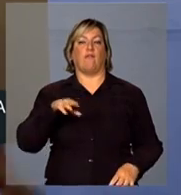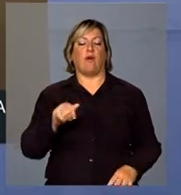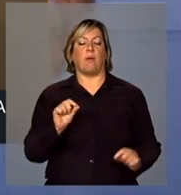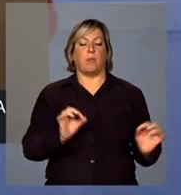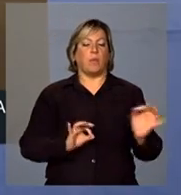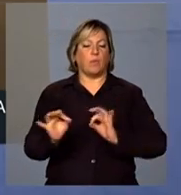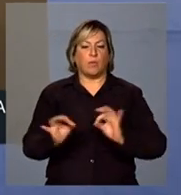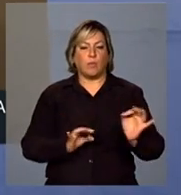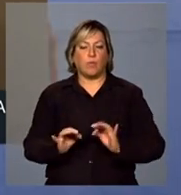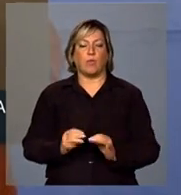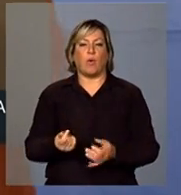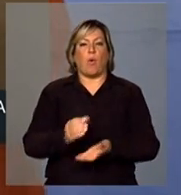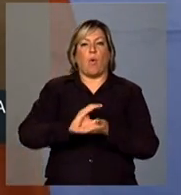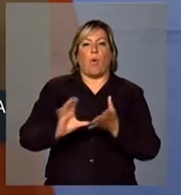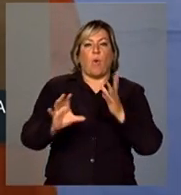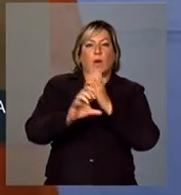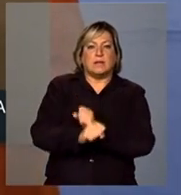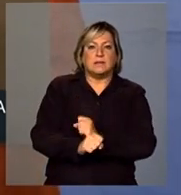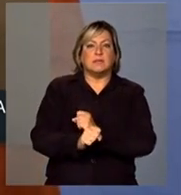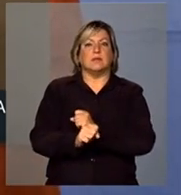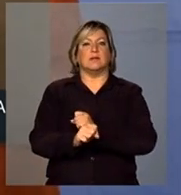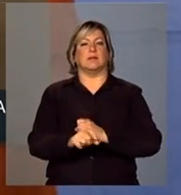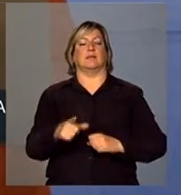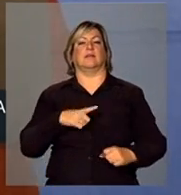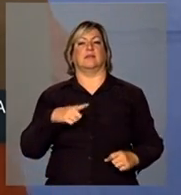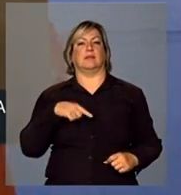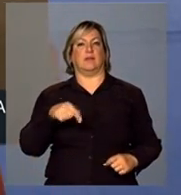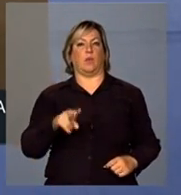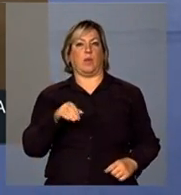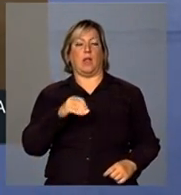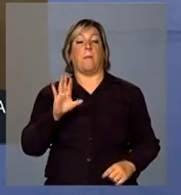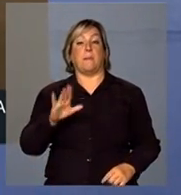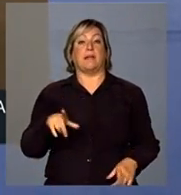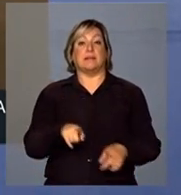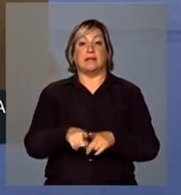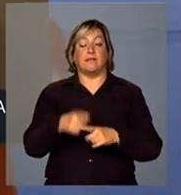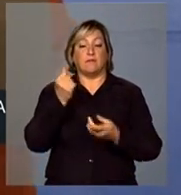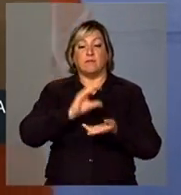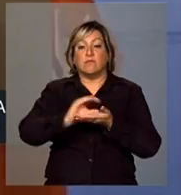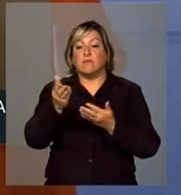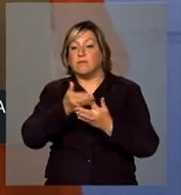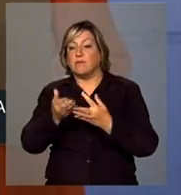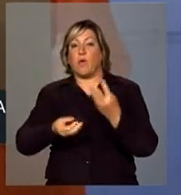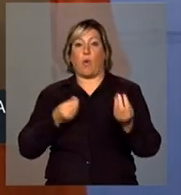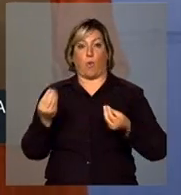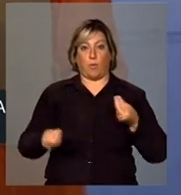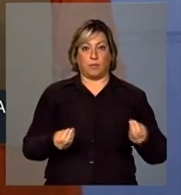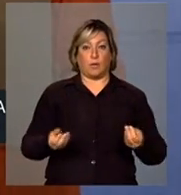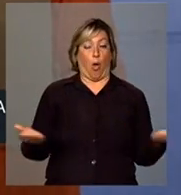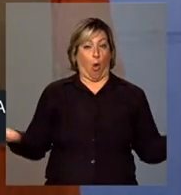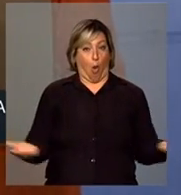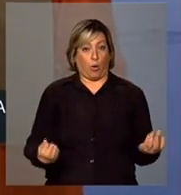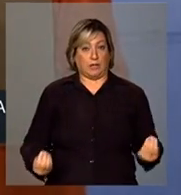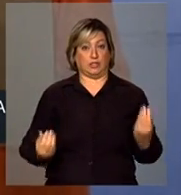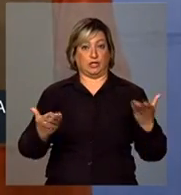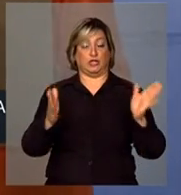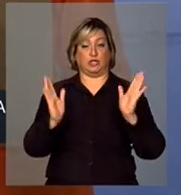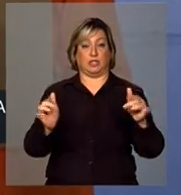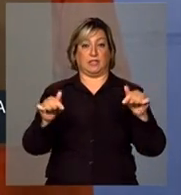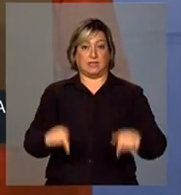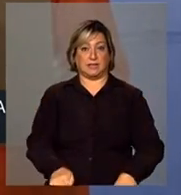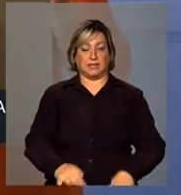mas coloca na forma de financiamentos. Hoje nós entregamos aqui tanto as